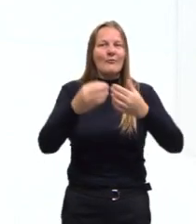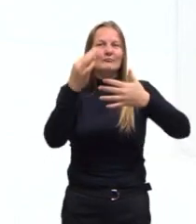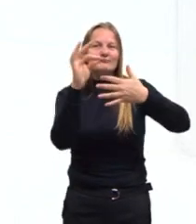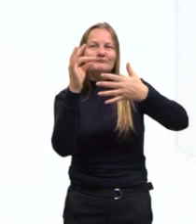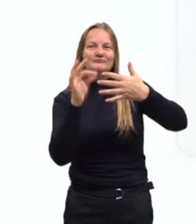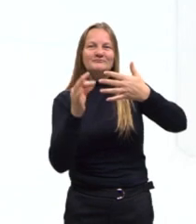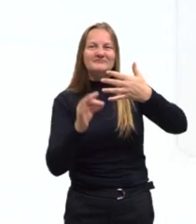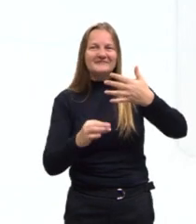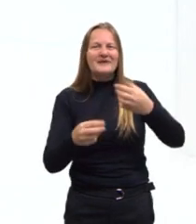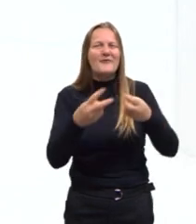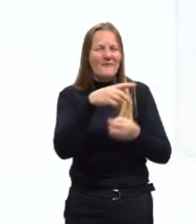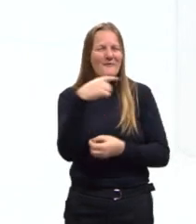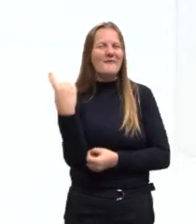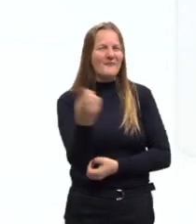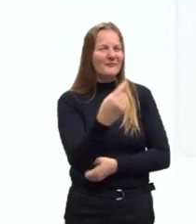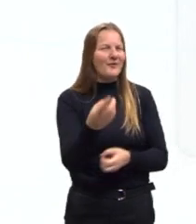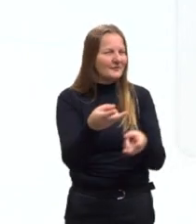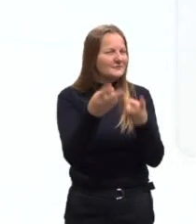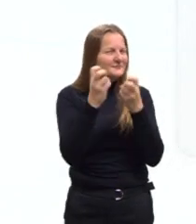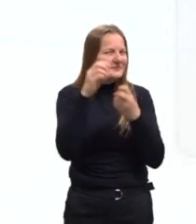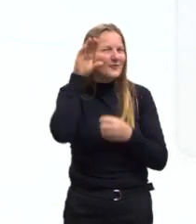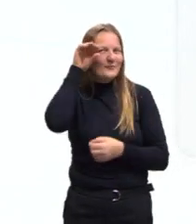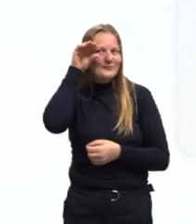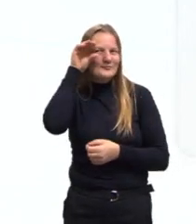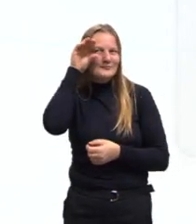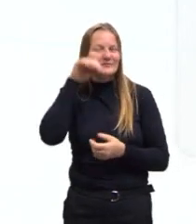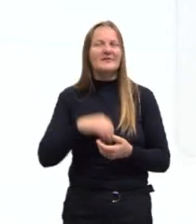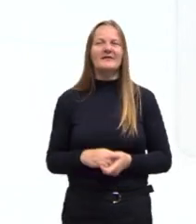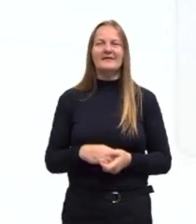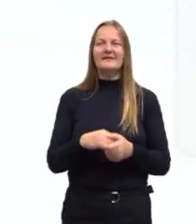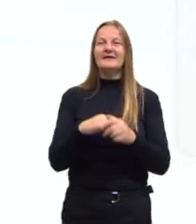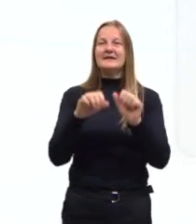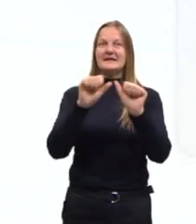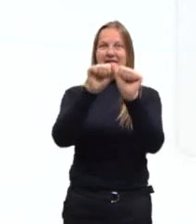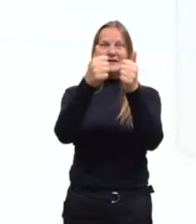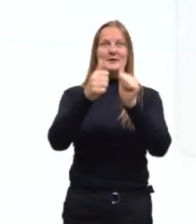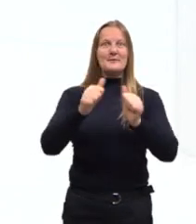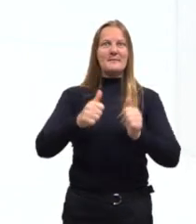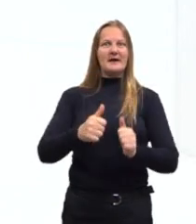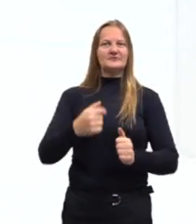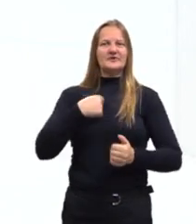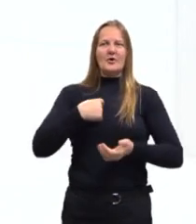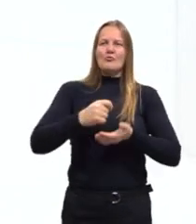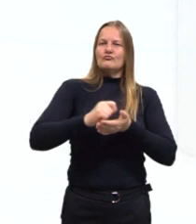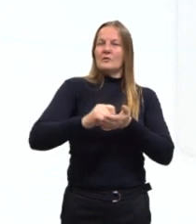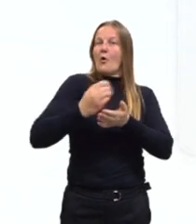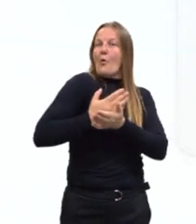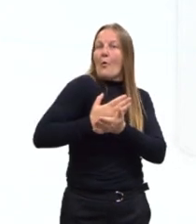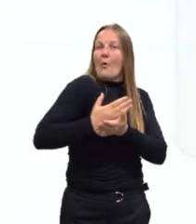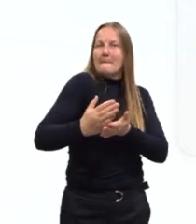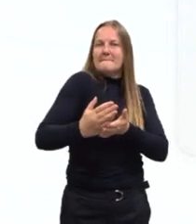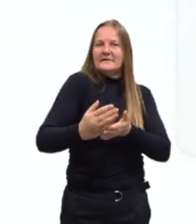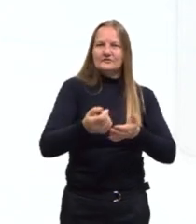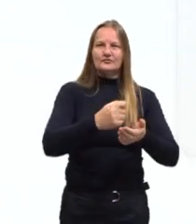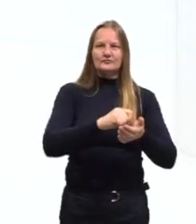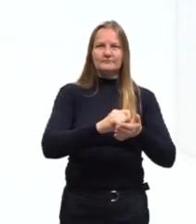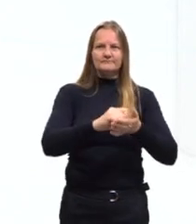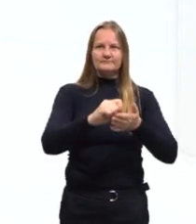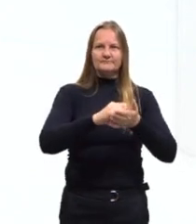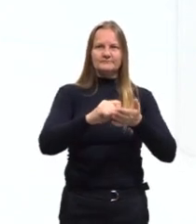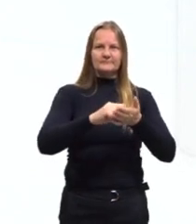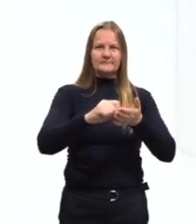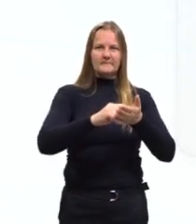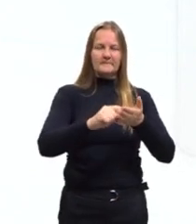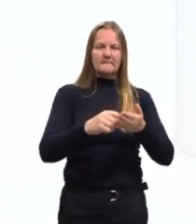detalhes que nós precisamos observar. E na imagem, então, está escrito eu escrevendo uma redação. O